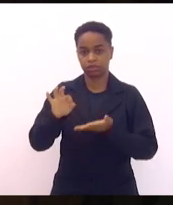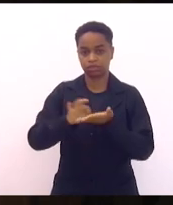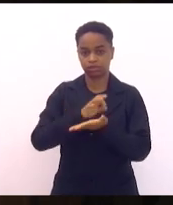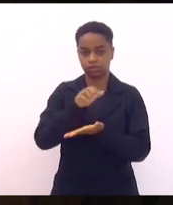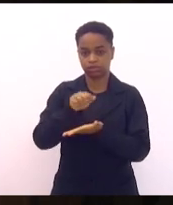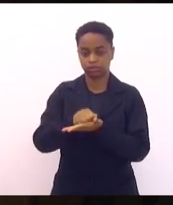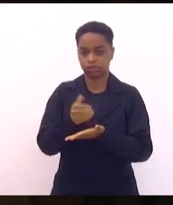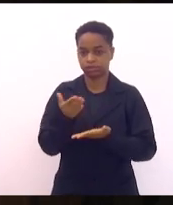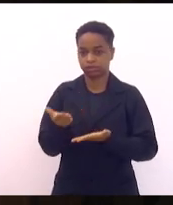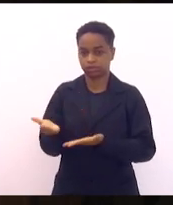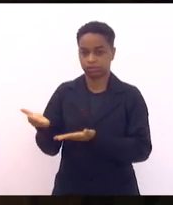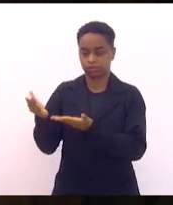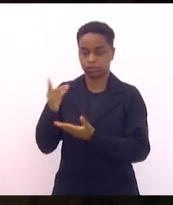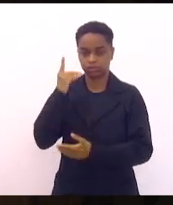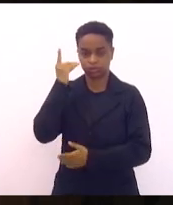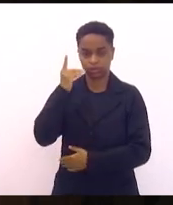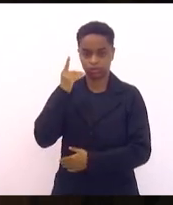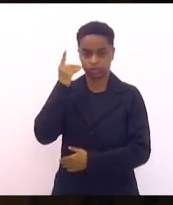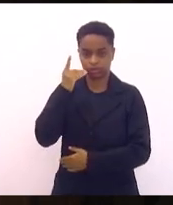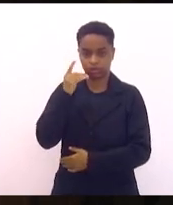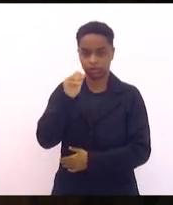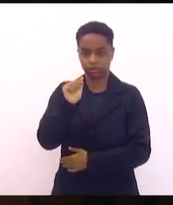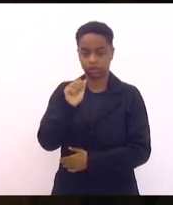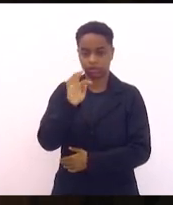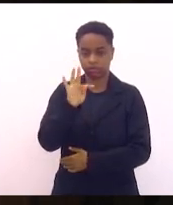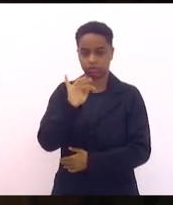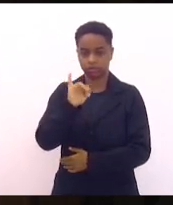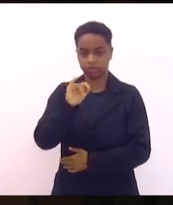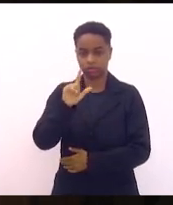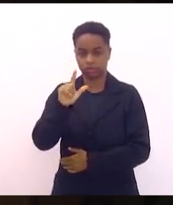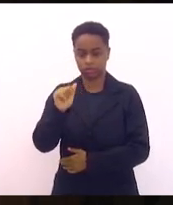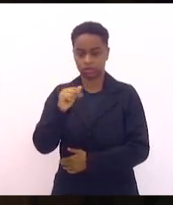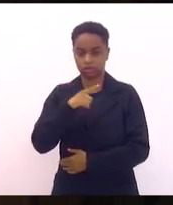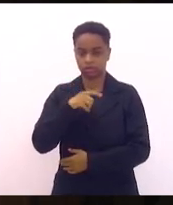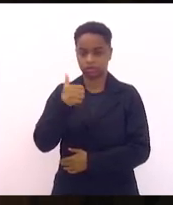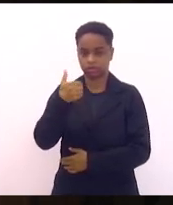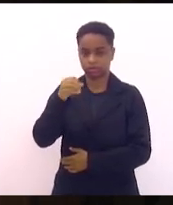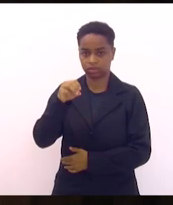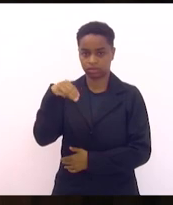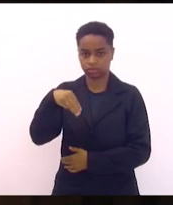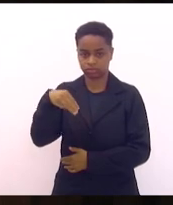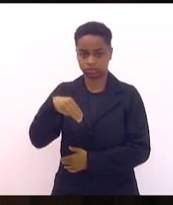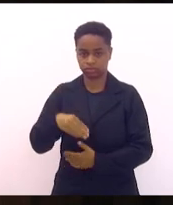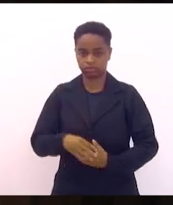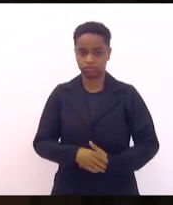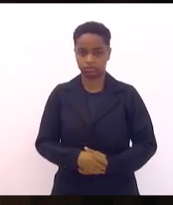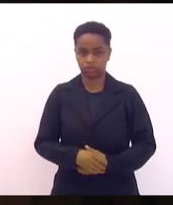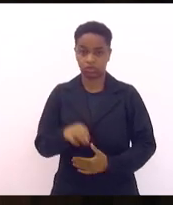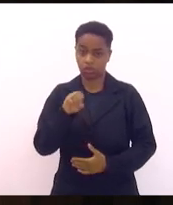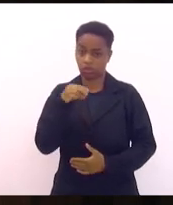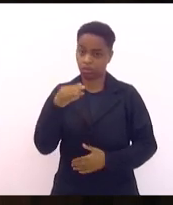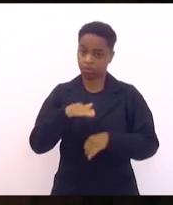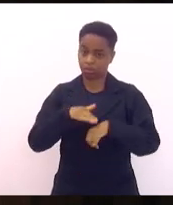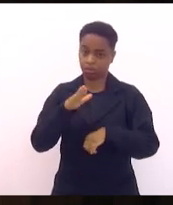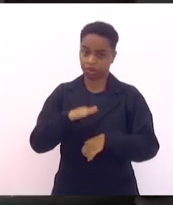escrito é o nobre deputado Atila Nunes, que dispõe de 10 minutos, ou mais.